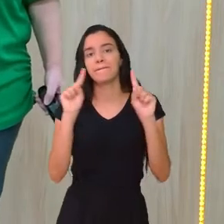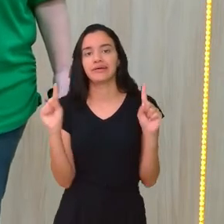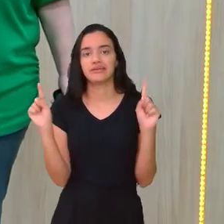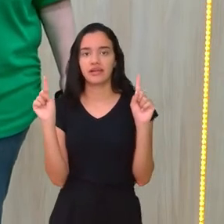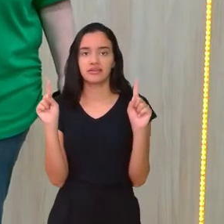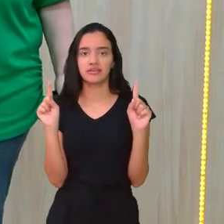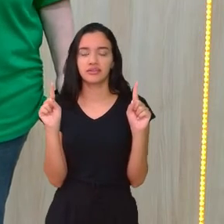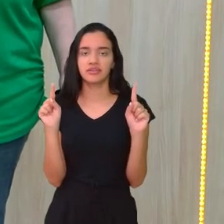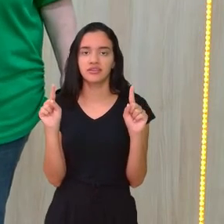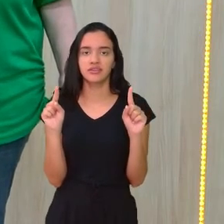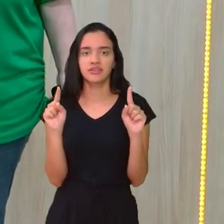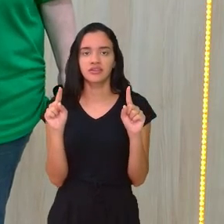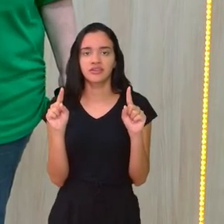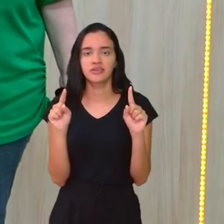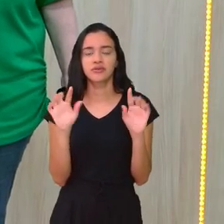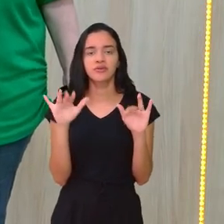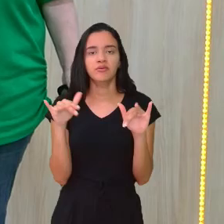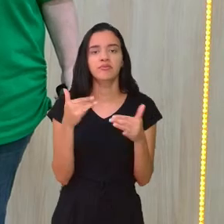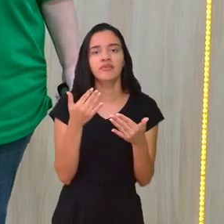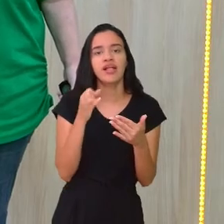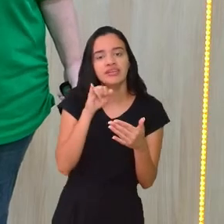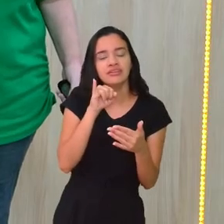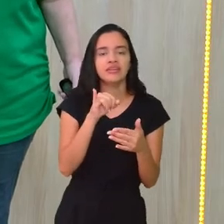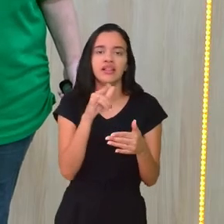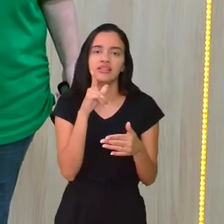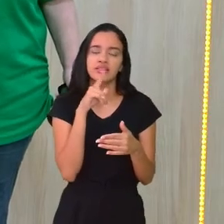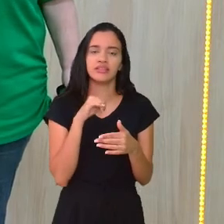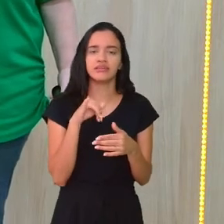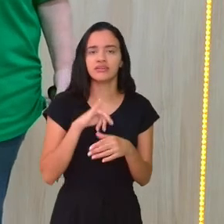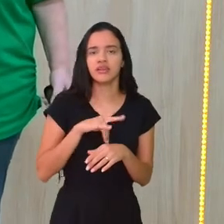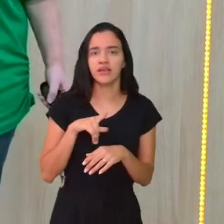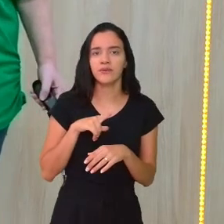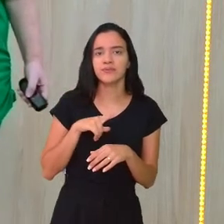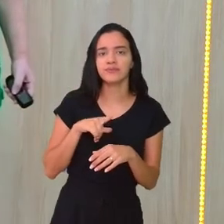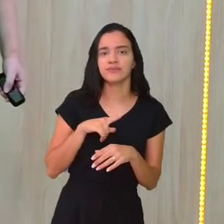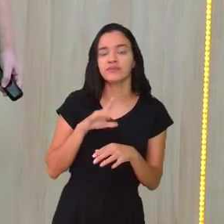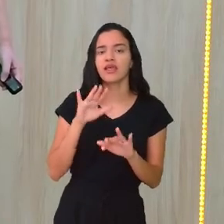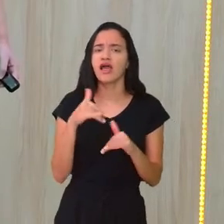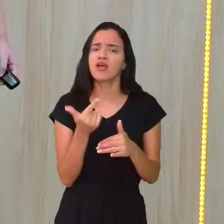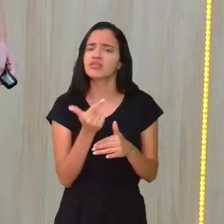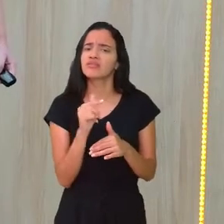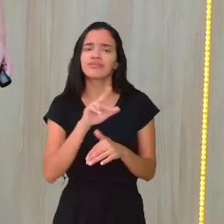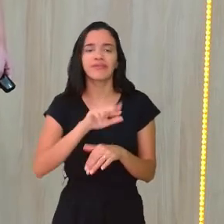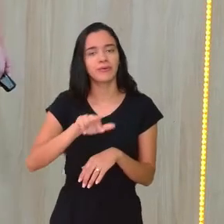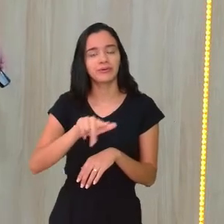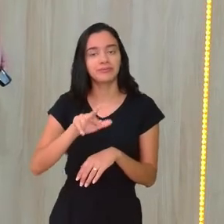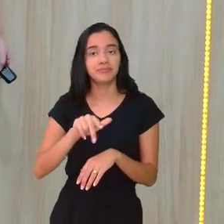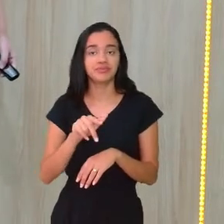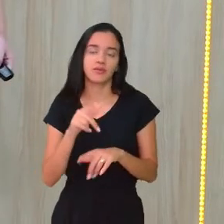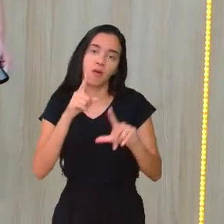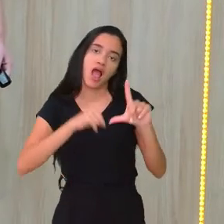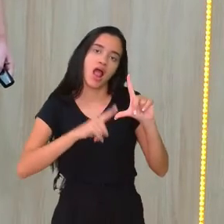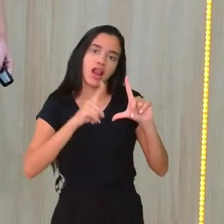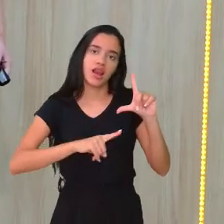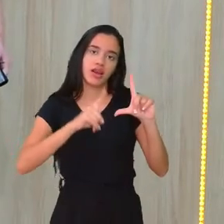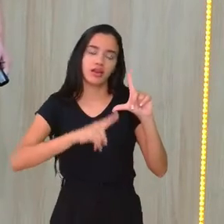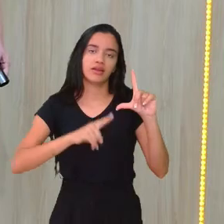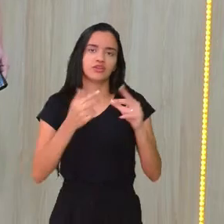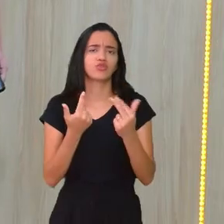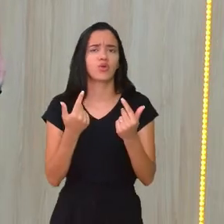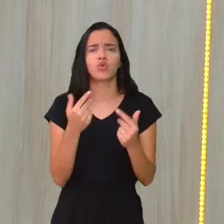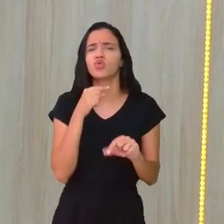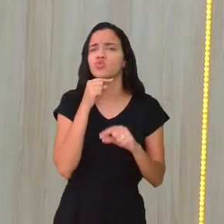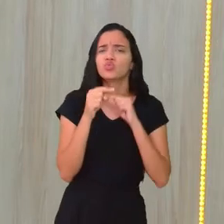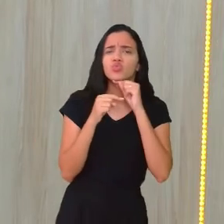mas não adianta. Se tem um ponto que não é simétrico, então a letra não é simétrica. Alguma